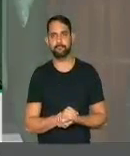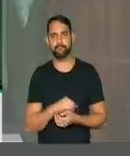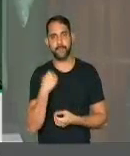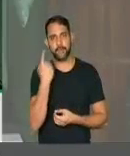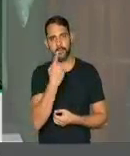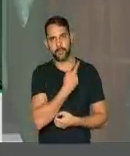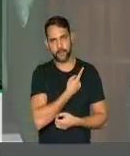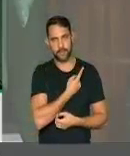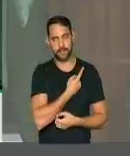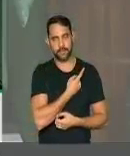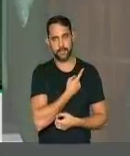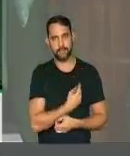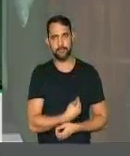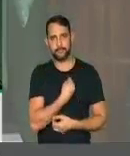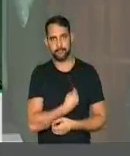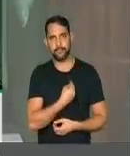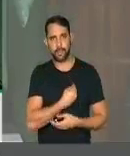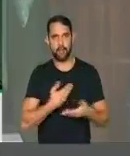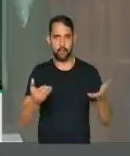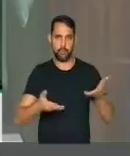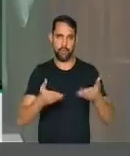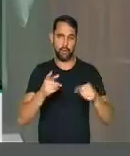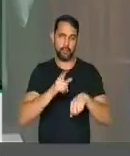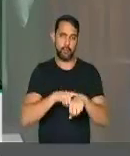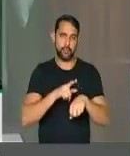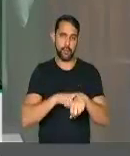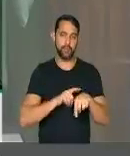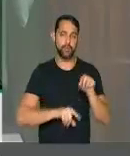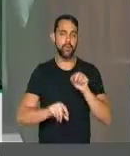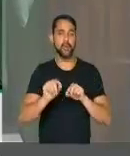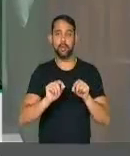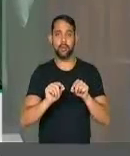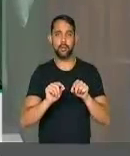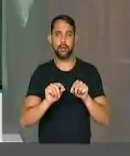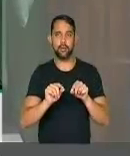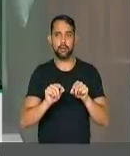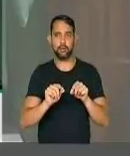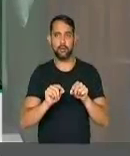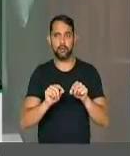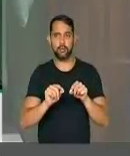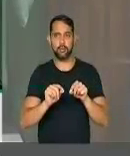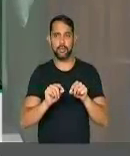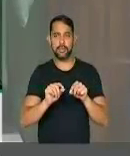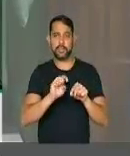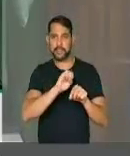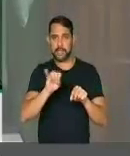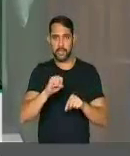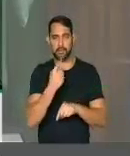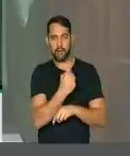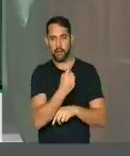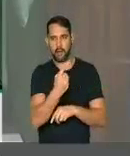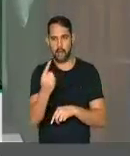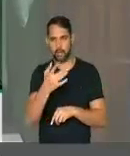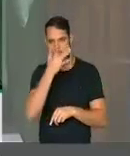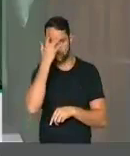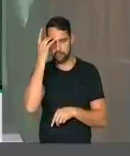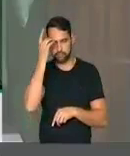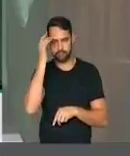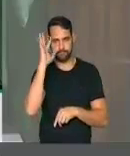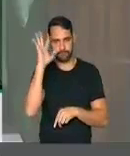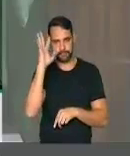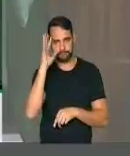Nós estamos vivendo um momento de que, se cada um pensar bem,